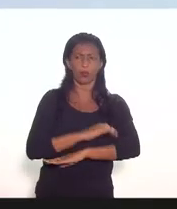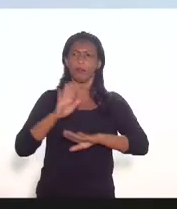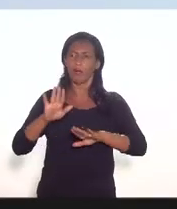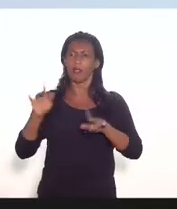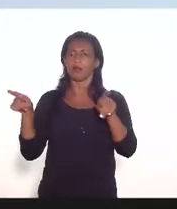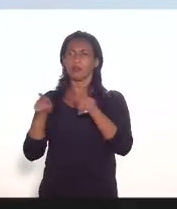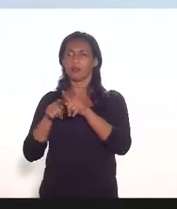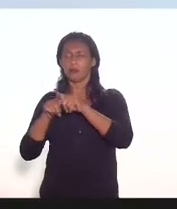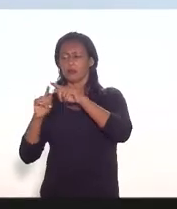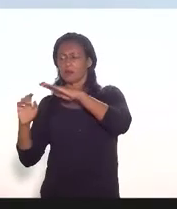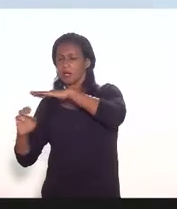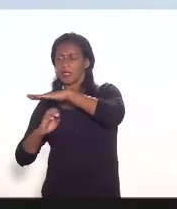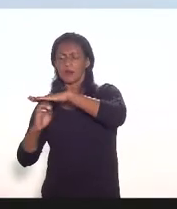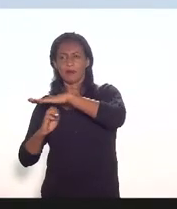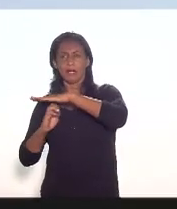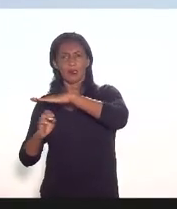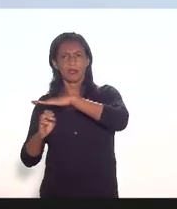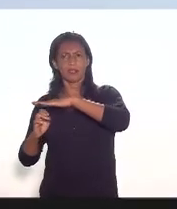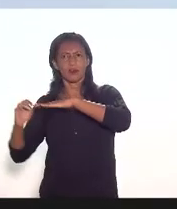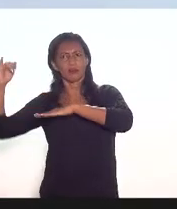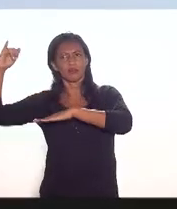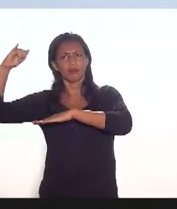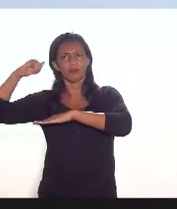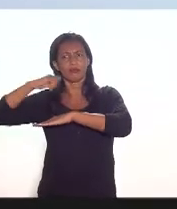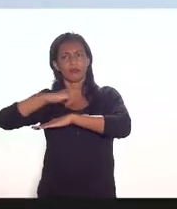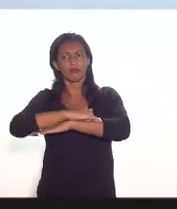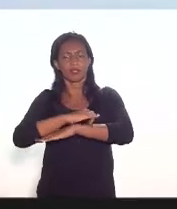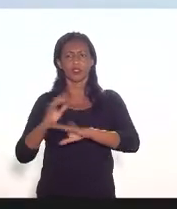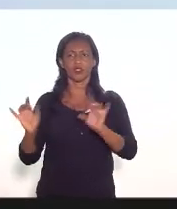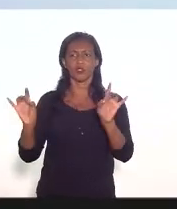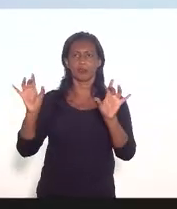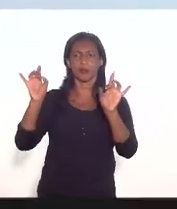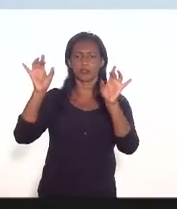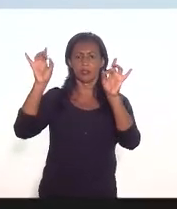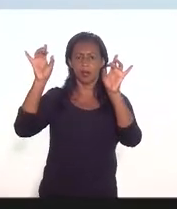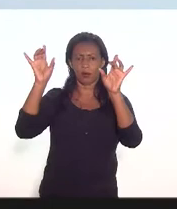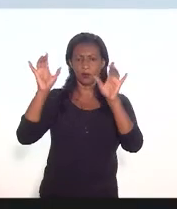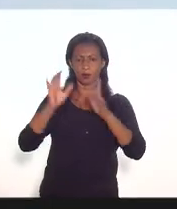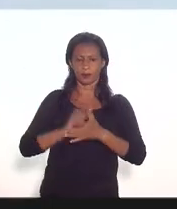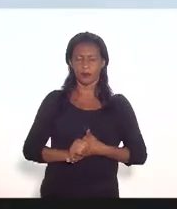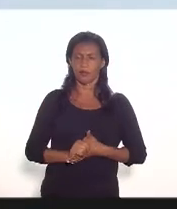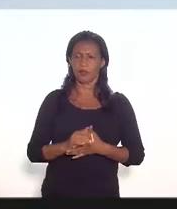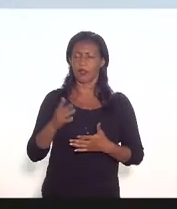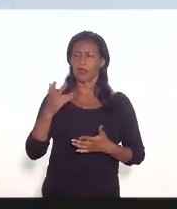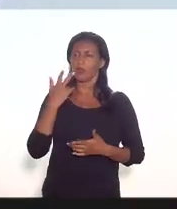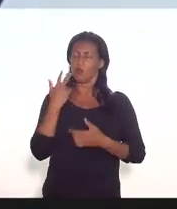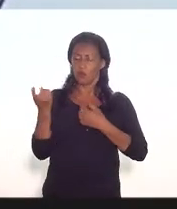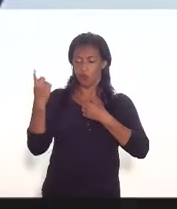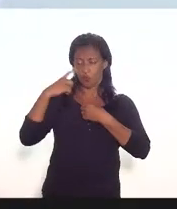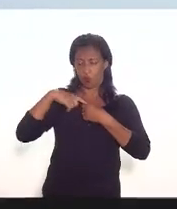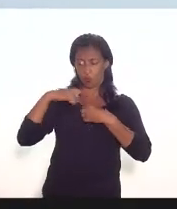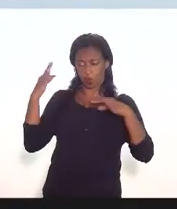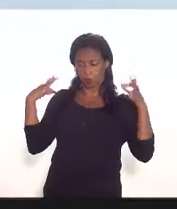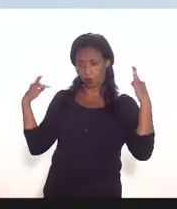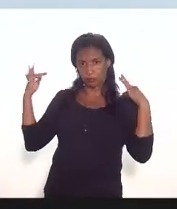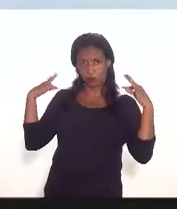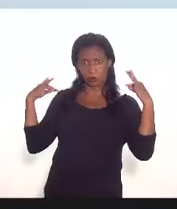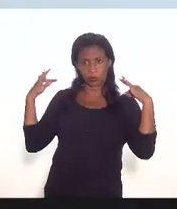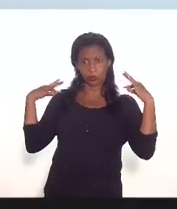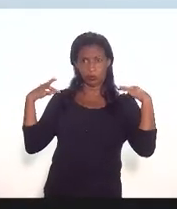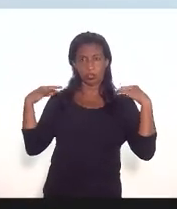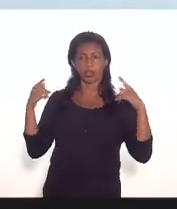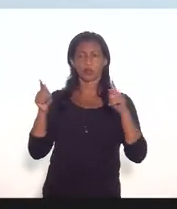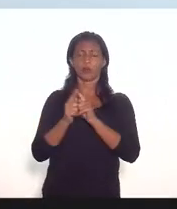das companhias aéreas e especialmente voltado para a questão do turismo e também de negócios voltado à